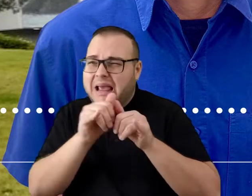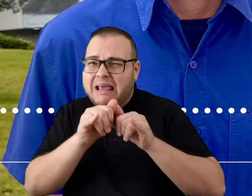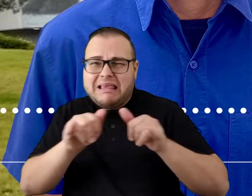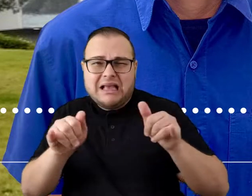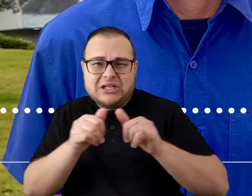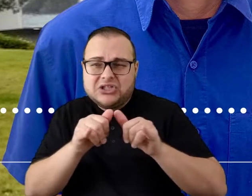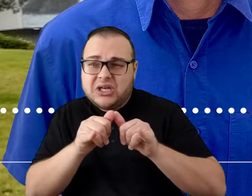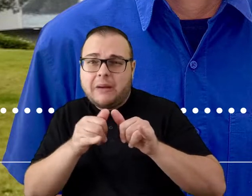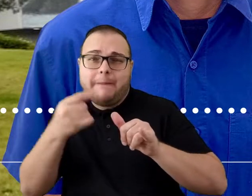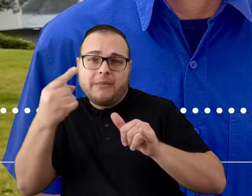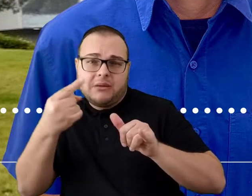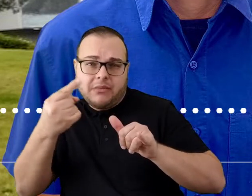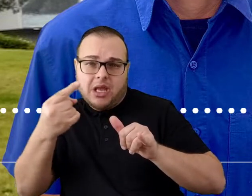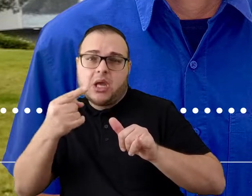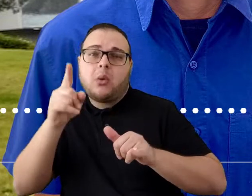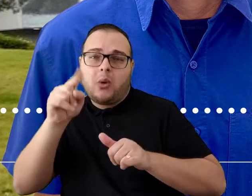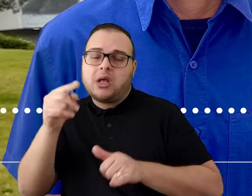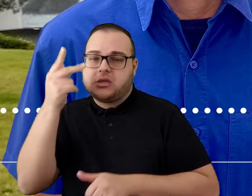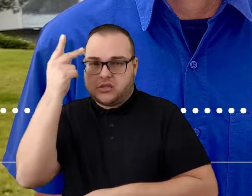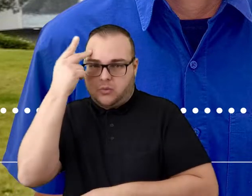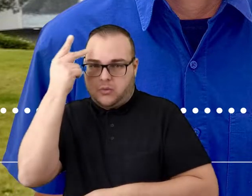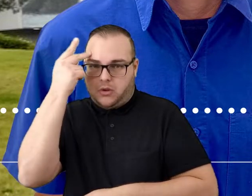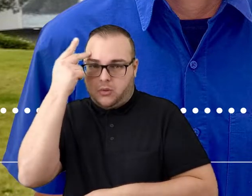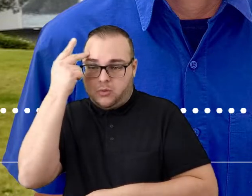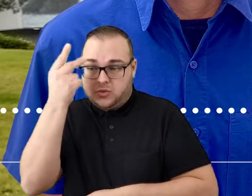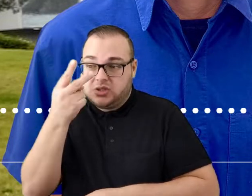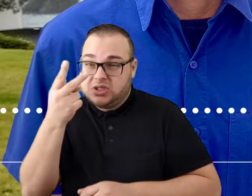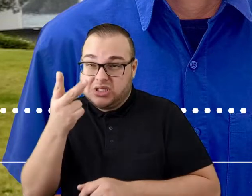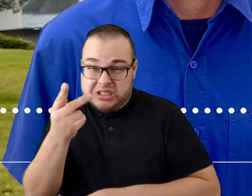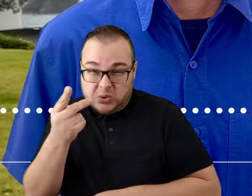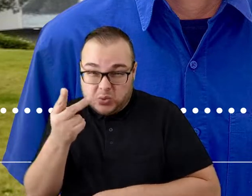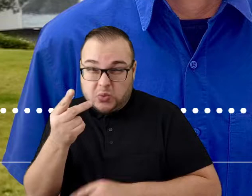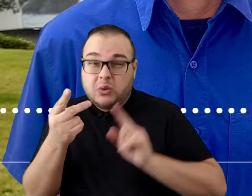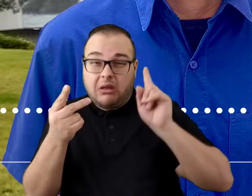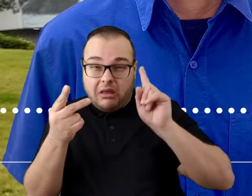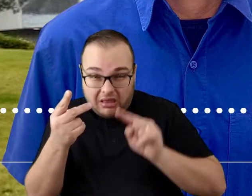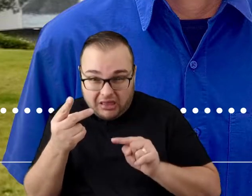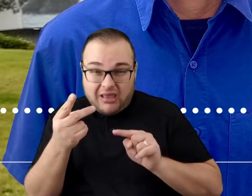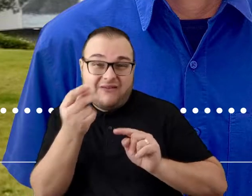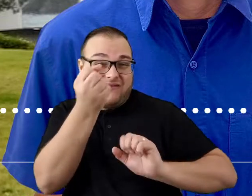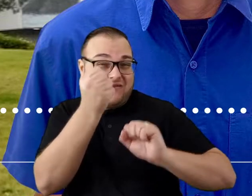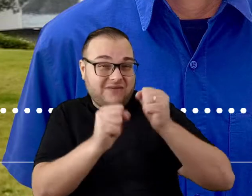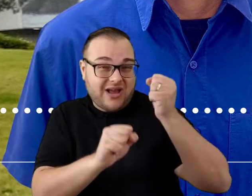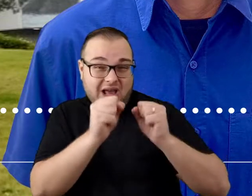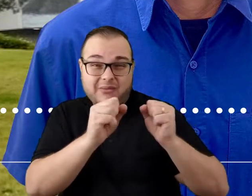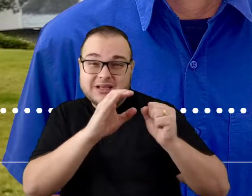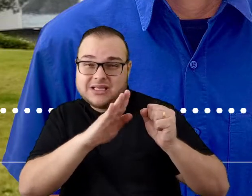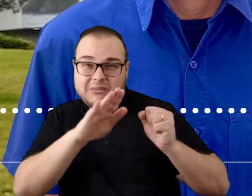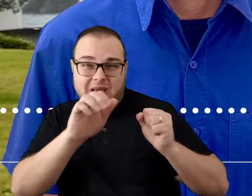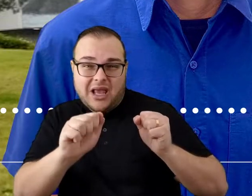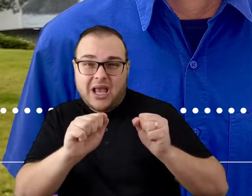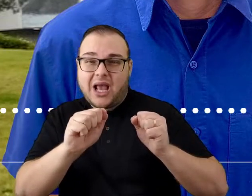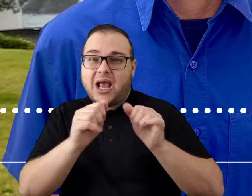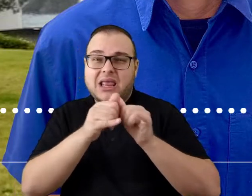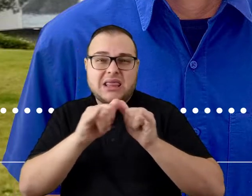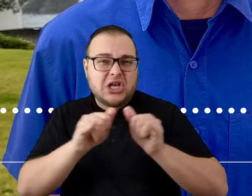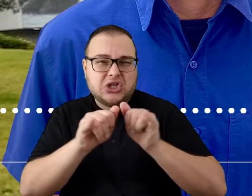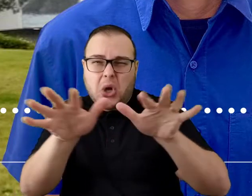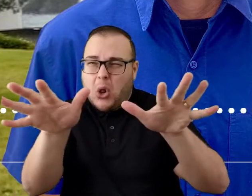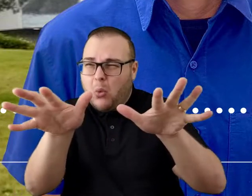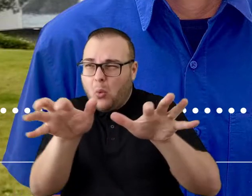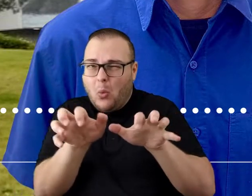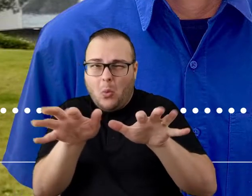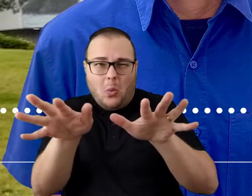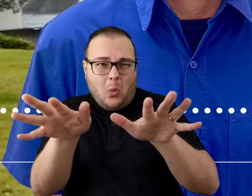A energia é fundamental. É por isso que a CBA tem essa diretoria voltada exclusivamente para esse insumo, justamente